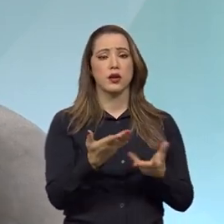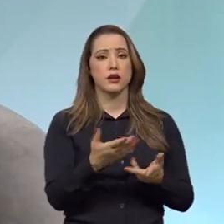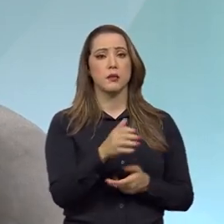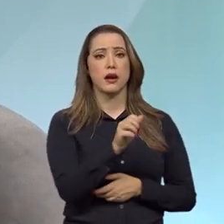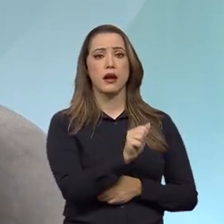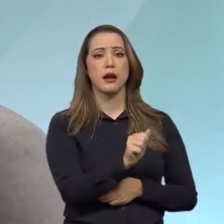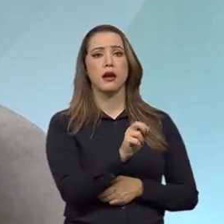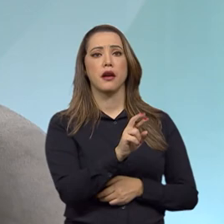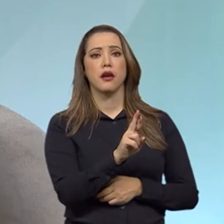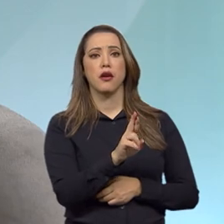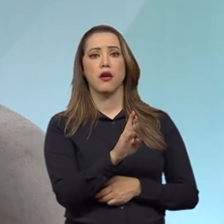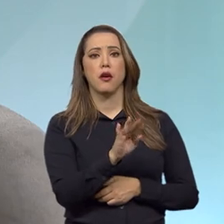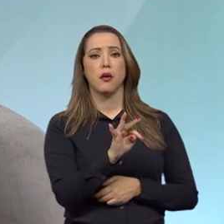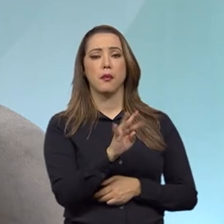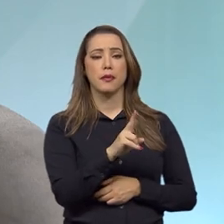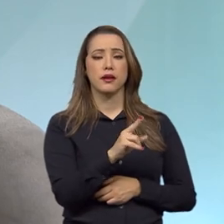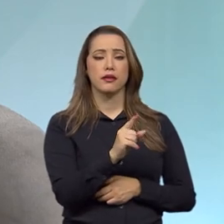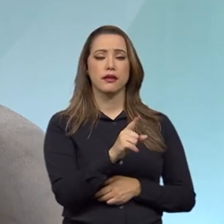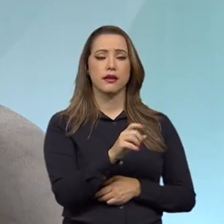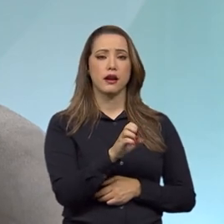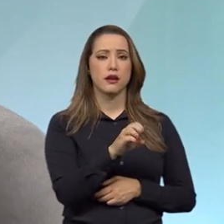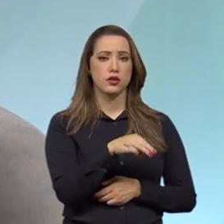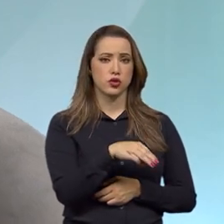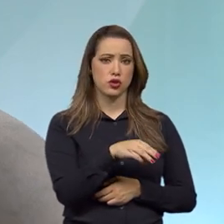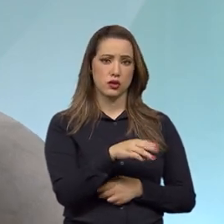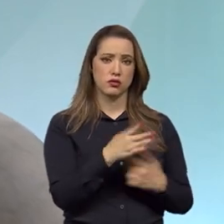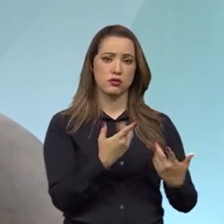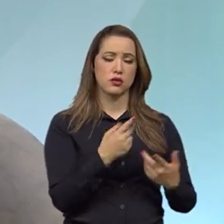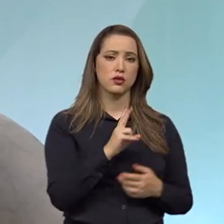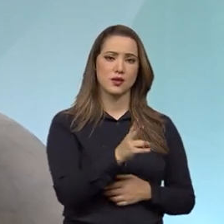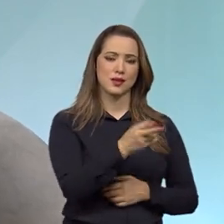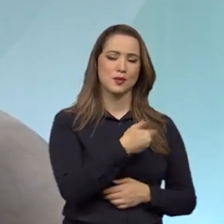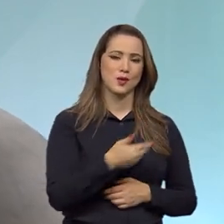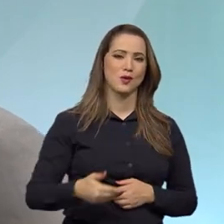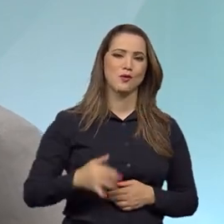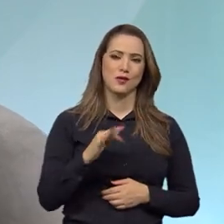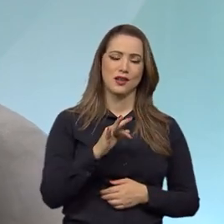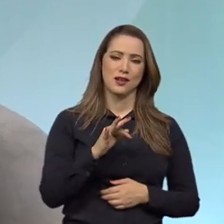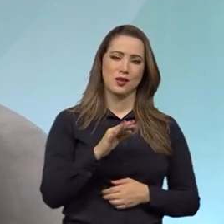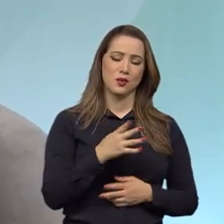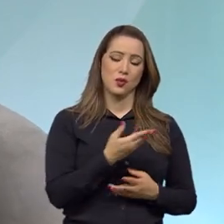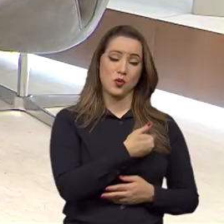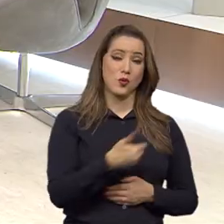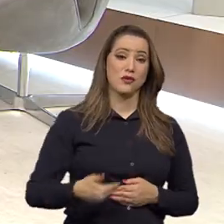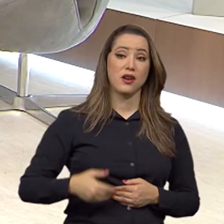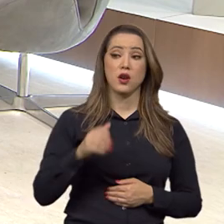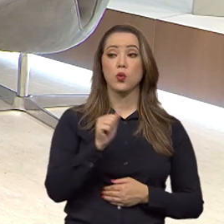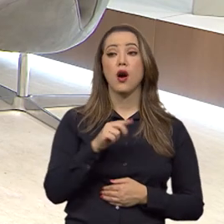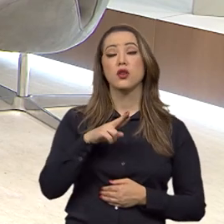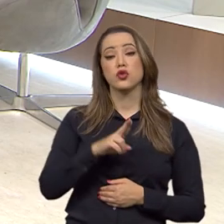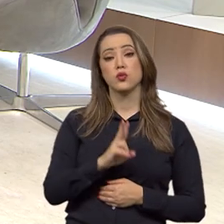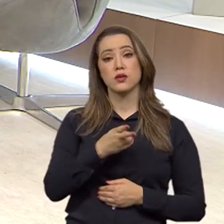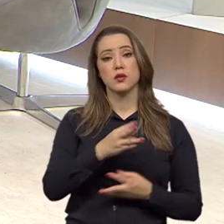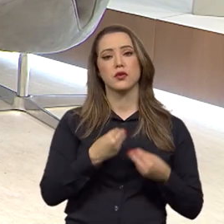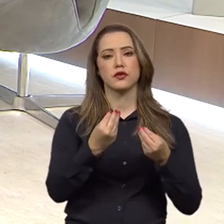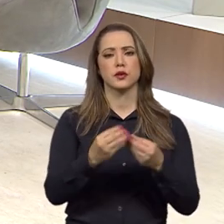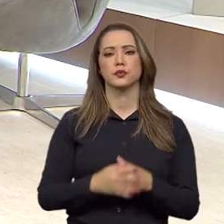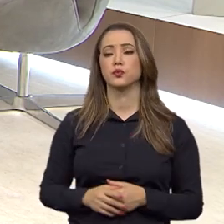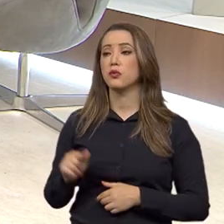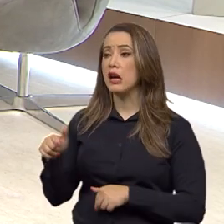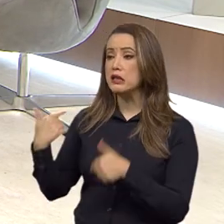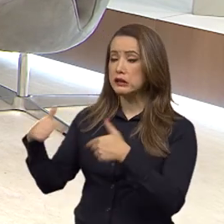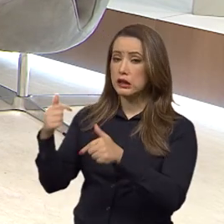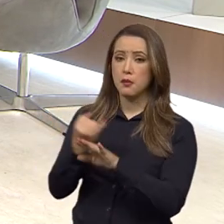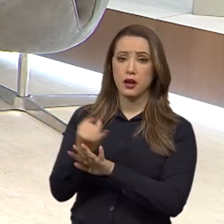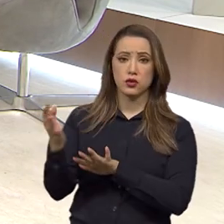a Advocacia Geral da União, cada dia mais se reinventando e, repito, entregando o máximo à população brasileira. Esse trabalho da AGU, que se dá em várias